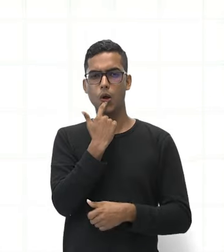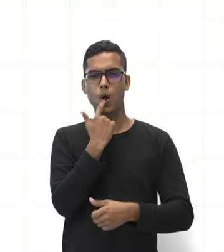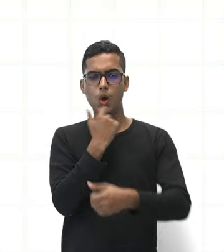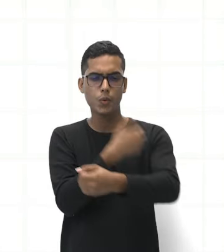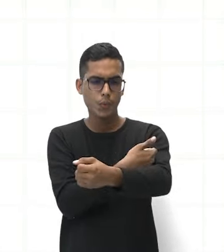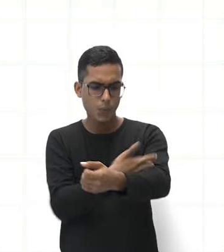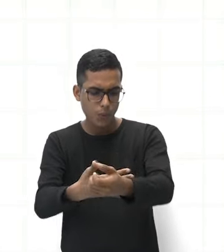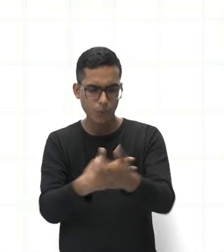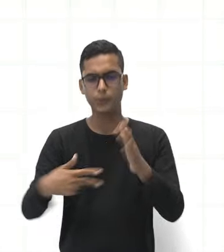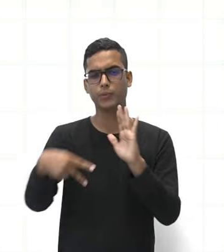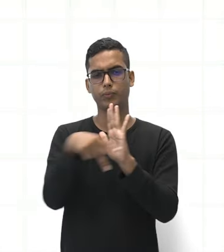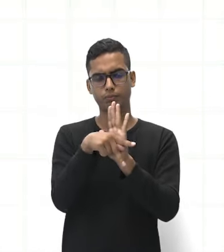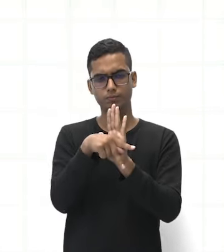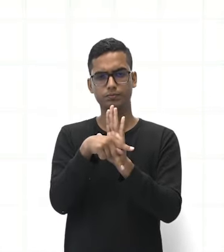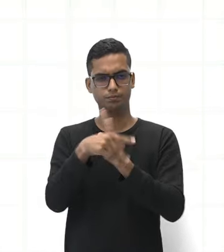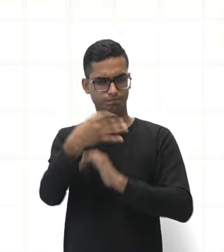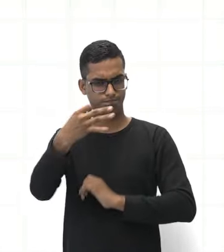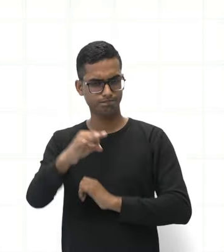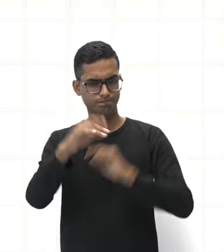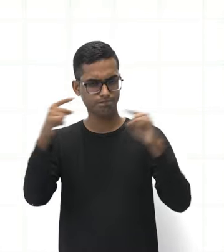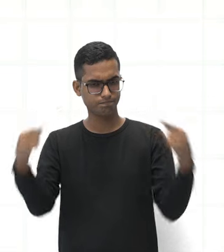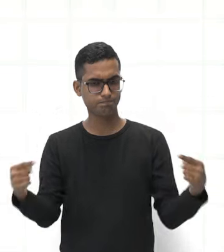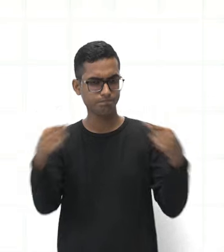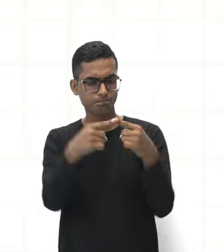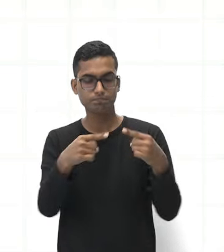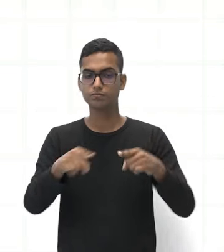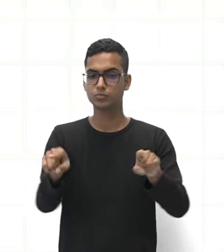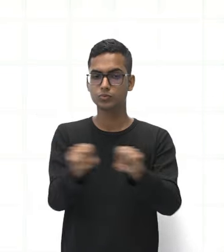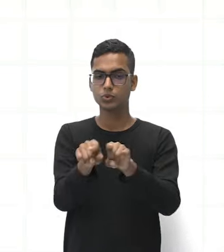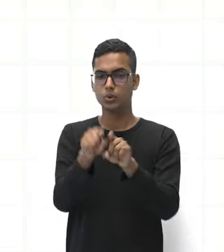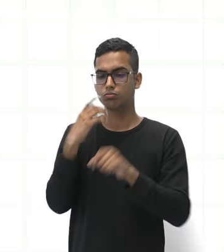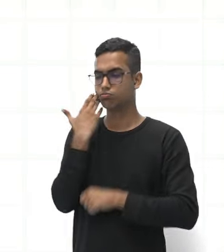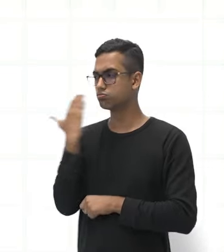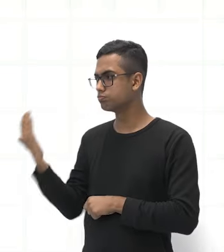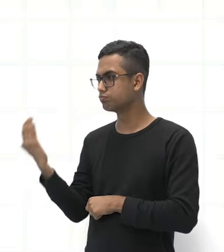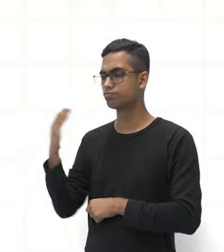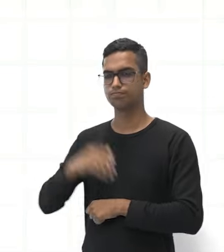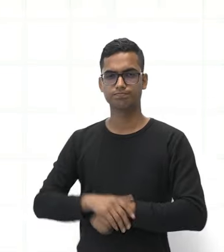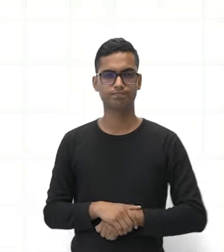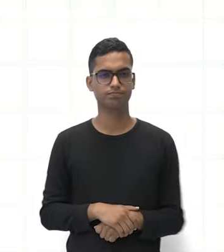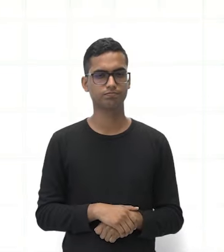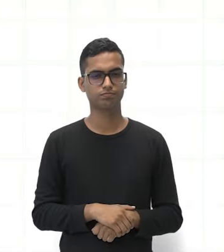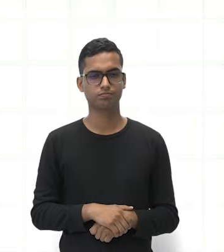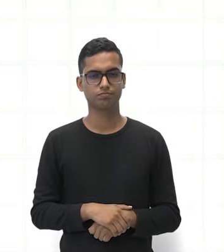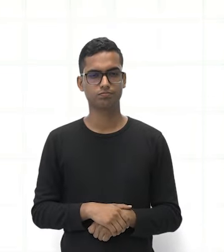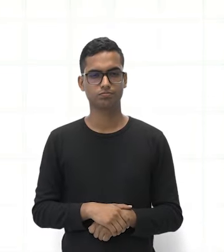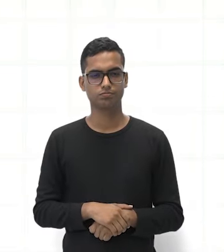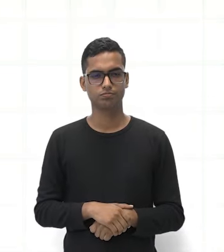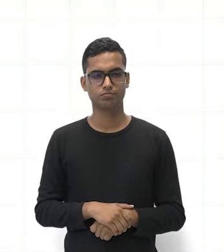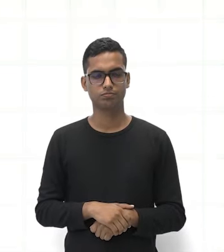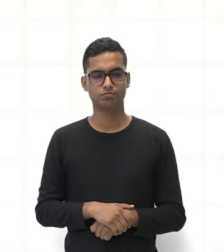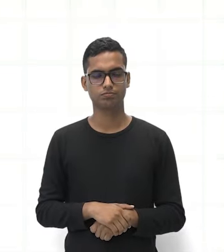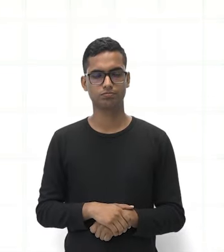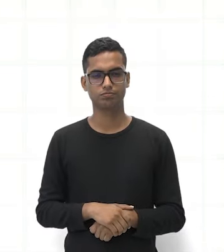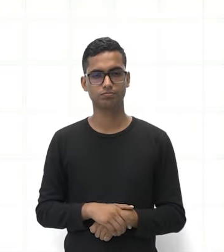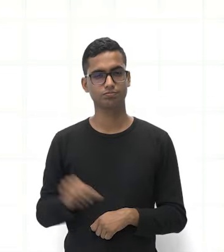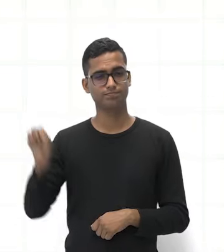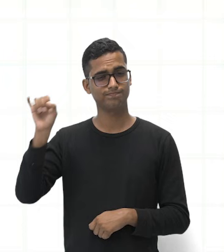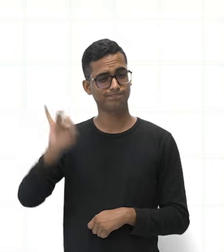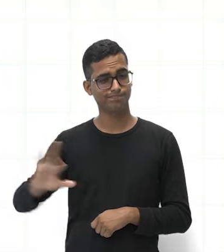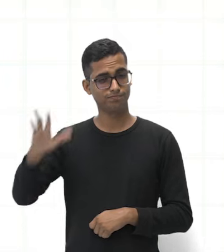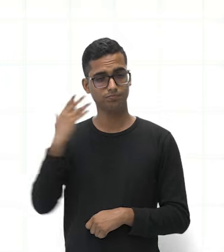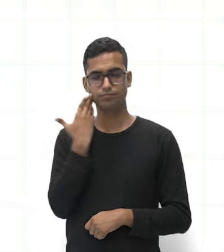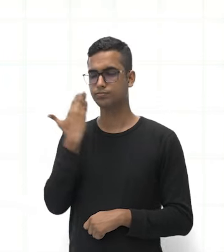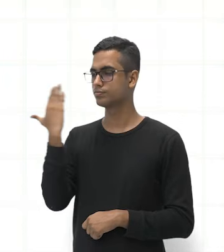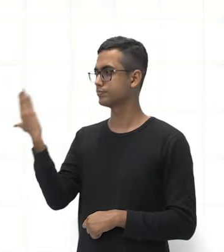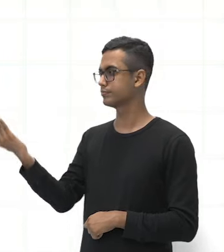circulatório? Sim, ele auxilia nos fluxos sanguíneos. Vamos observar aqui a imagem, para